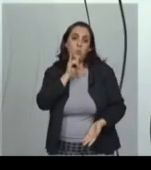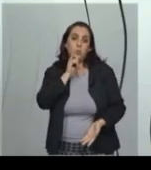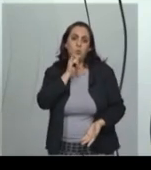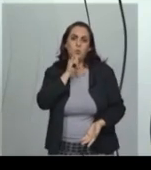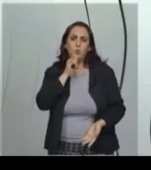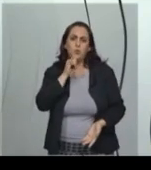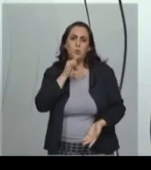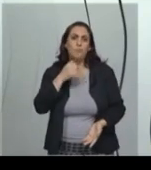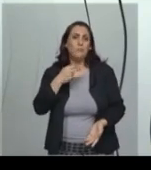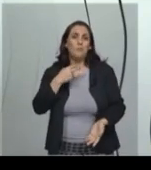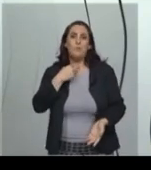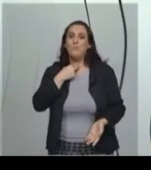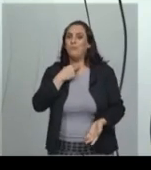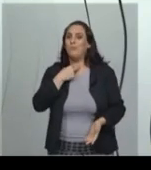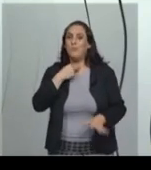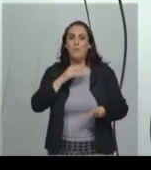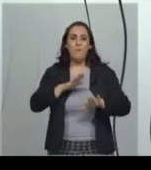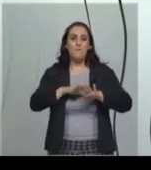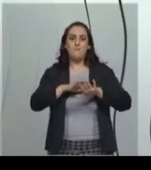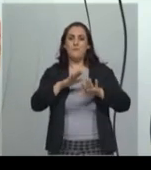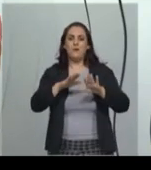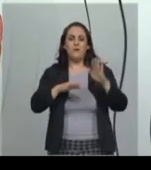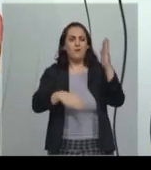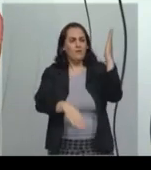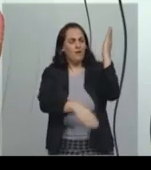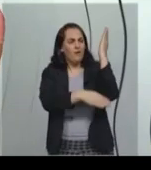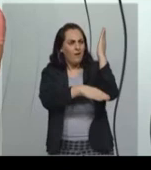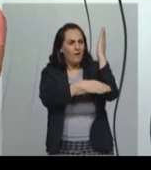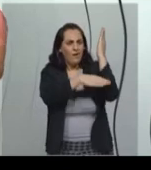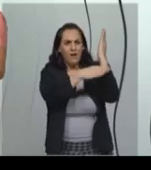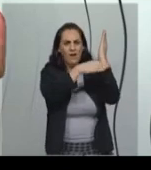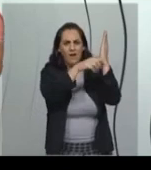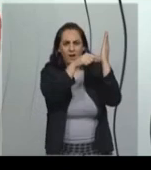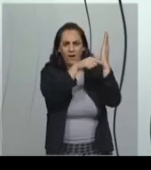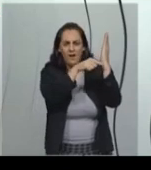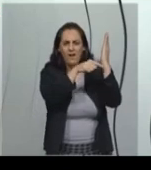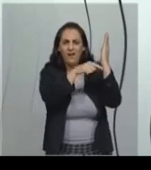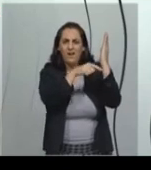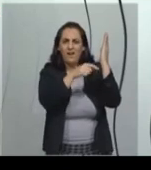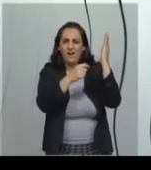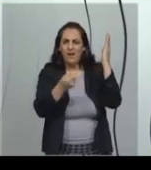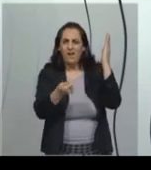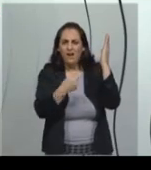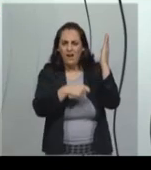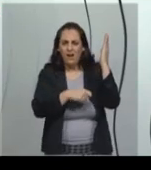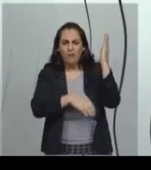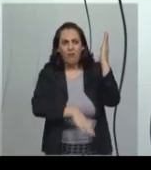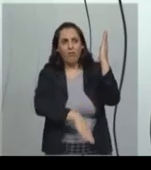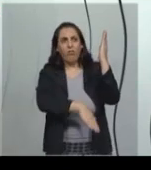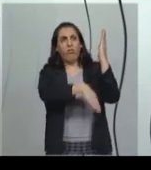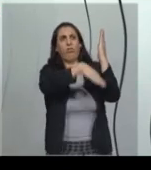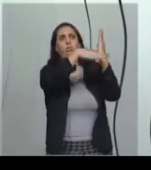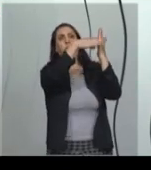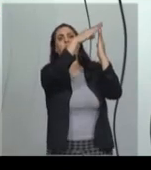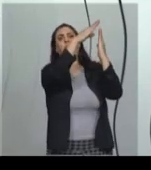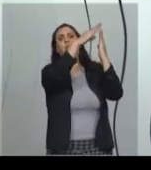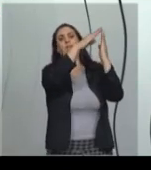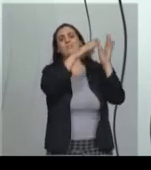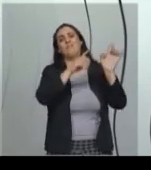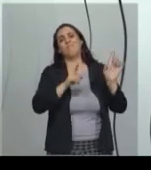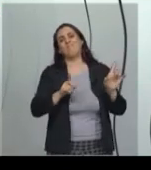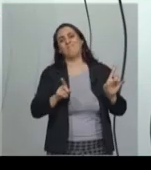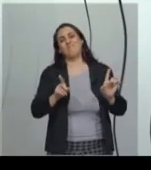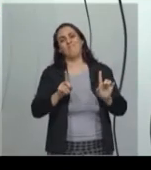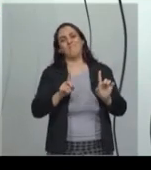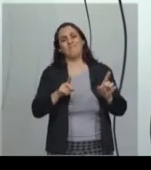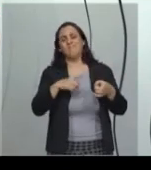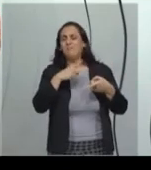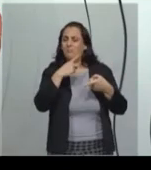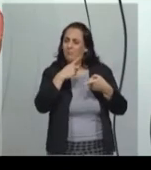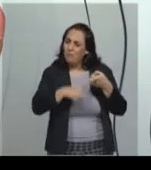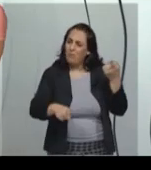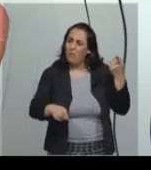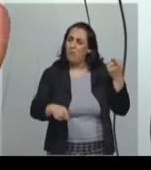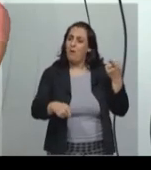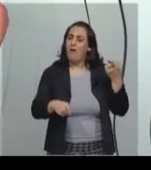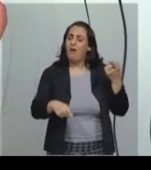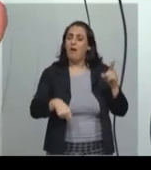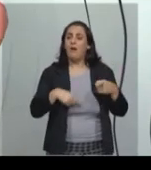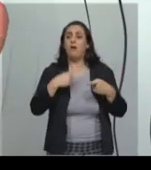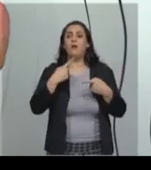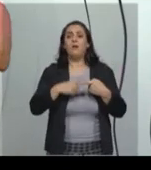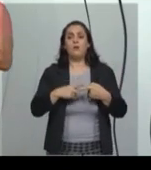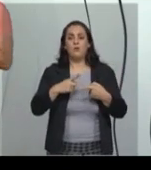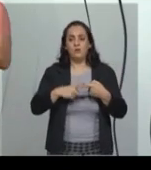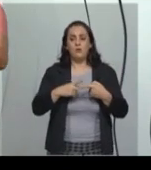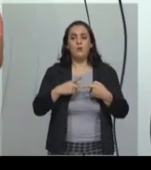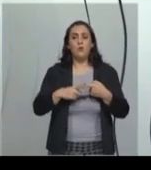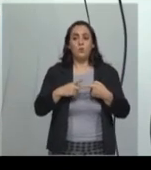que se construa prédios, derrube um prédio menor para fazer o maior, derrube uma casa para fazer um prédio, porque você